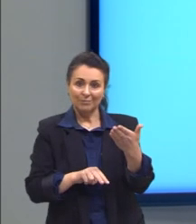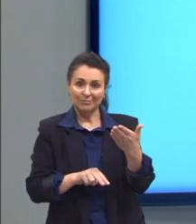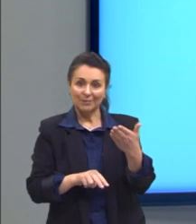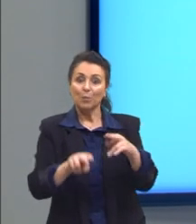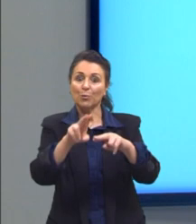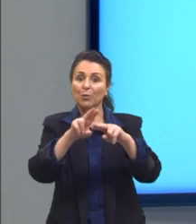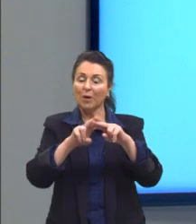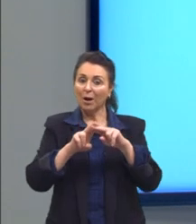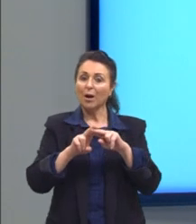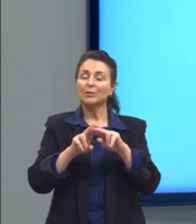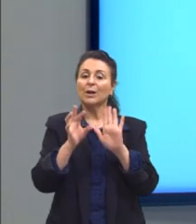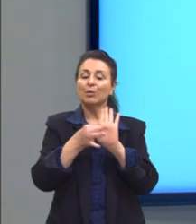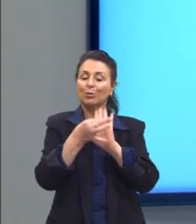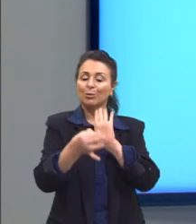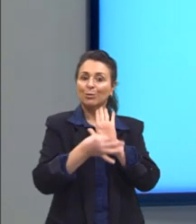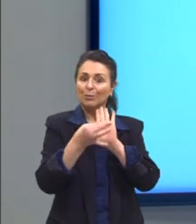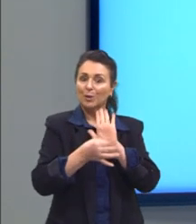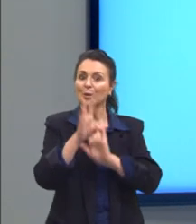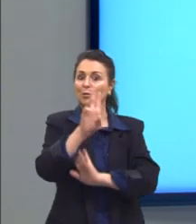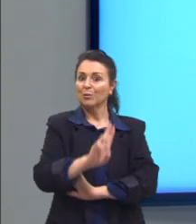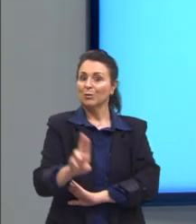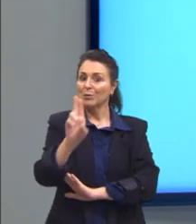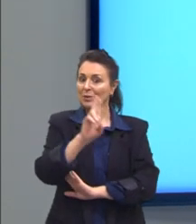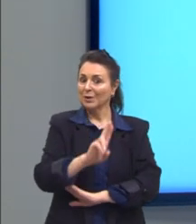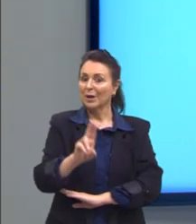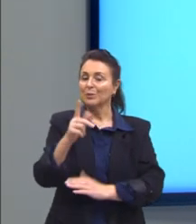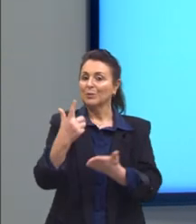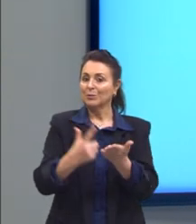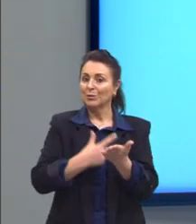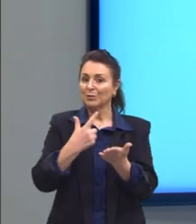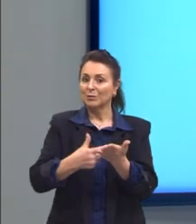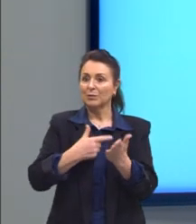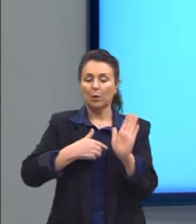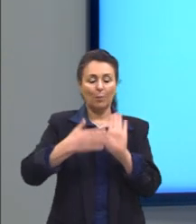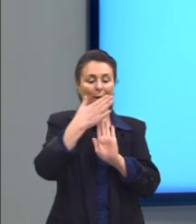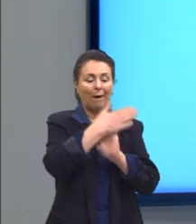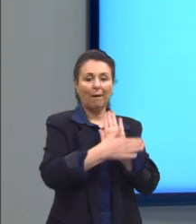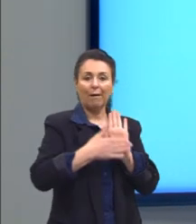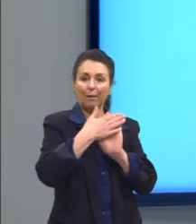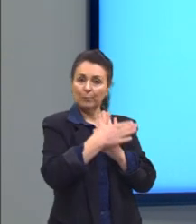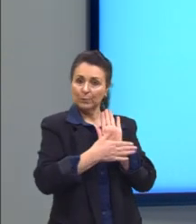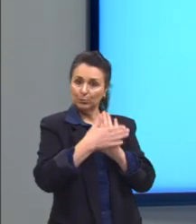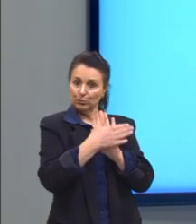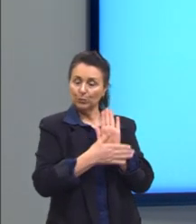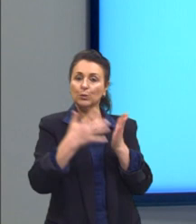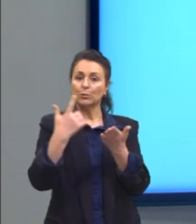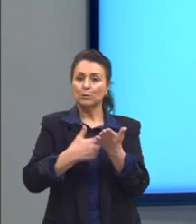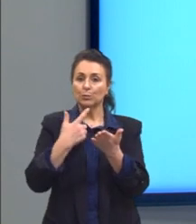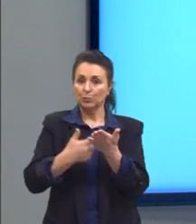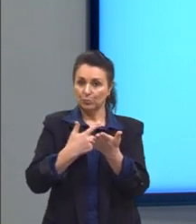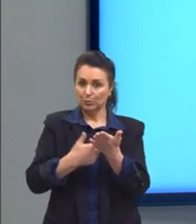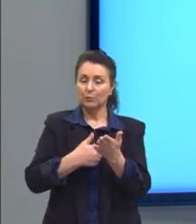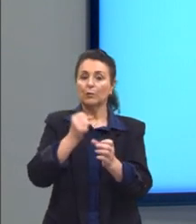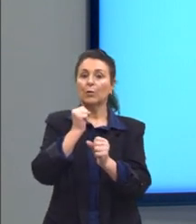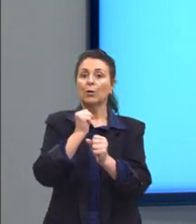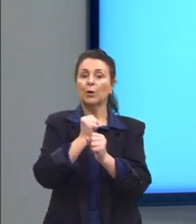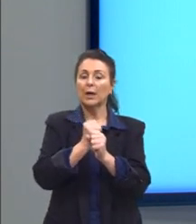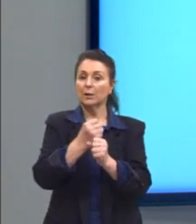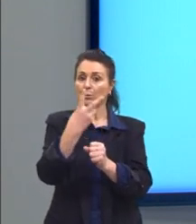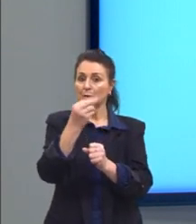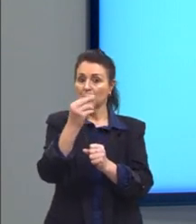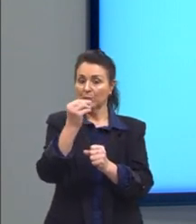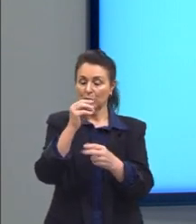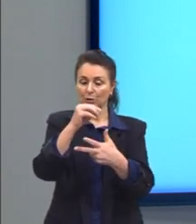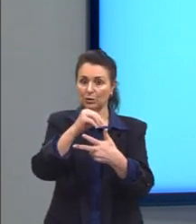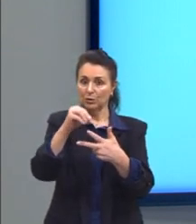argumentativos utilizados. E a gente tem aí uma capa de um livro, Enem 2020. O